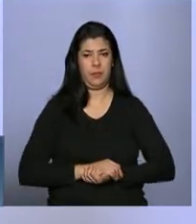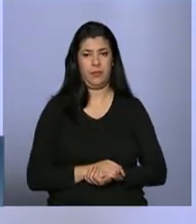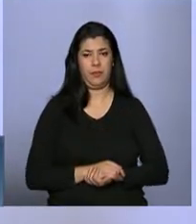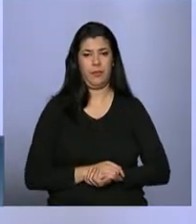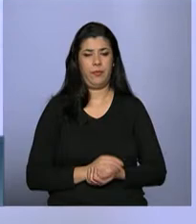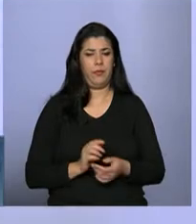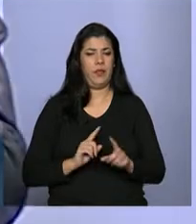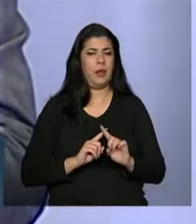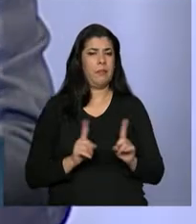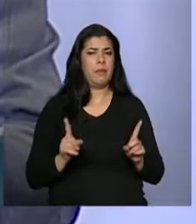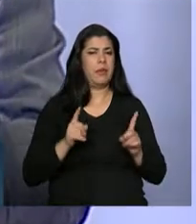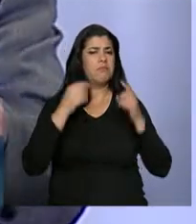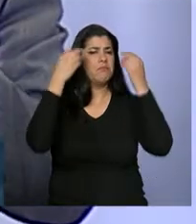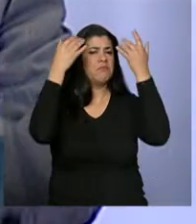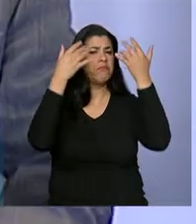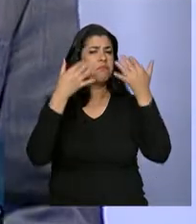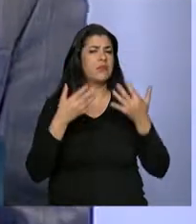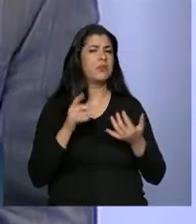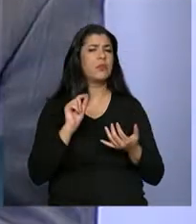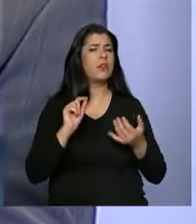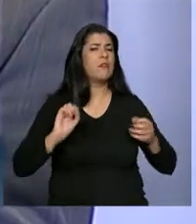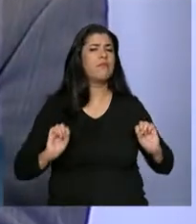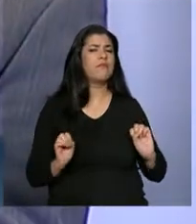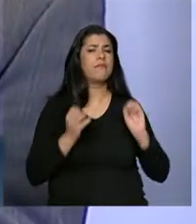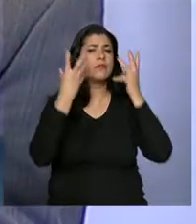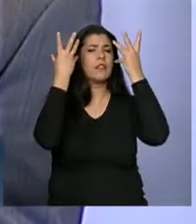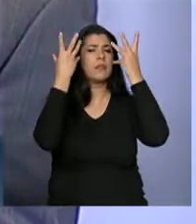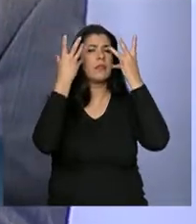Mas nós estamos falando de celebração.